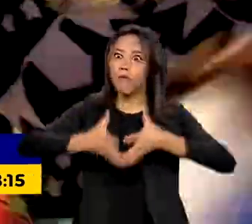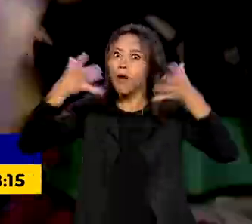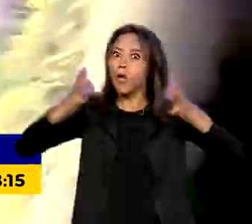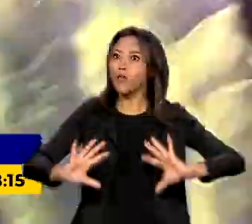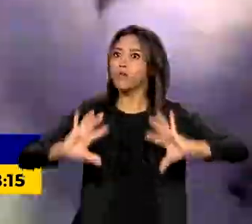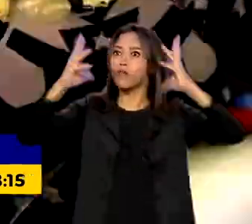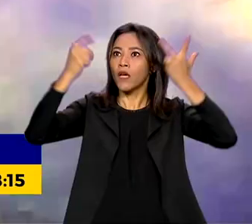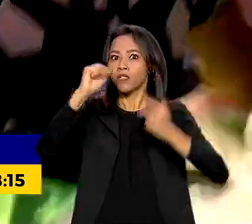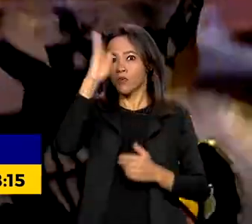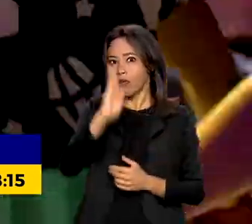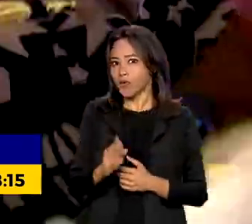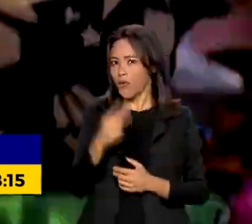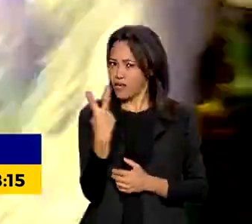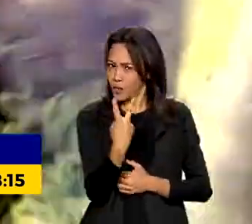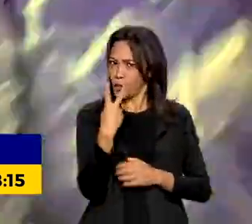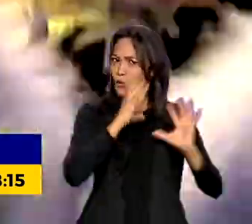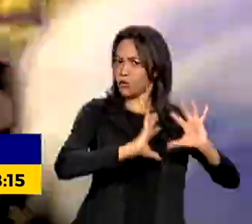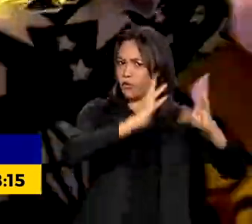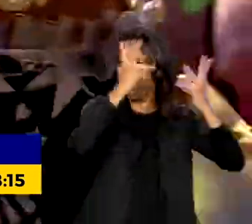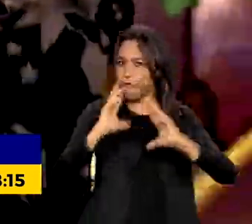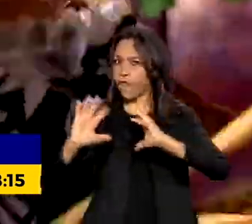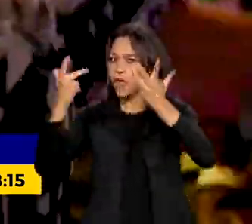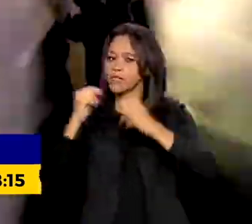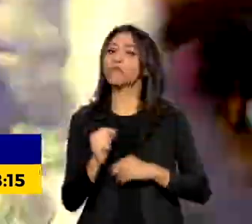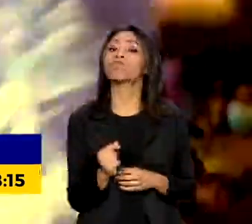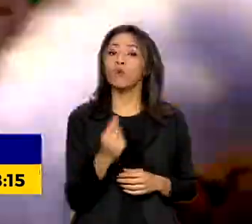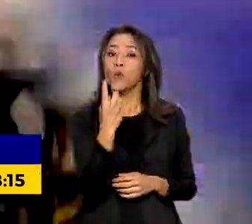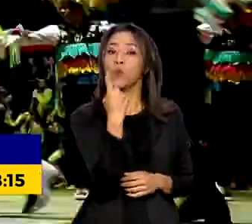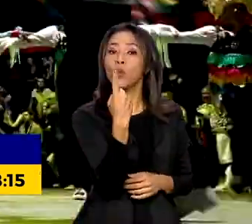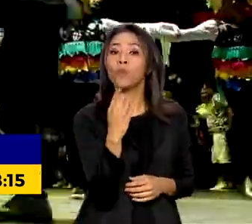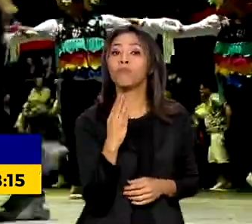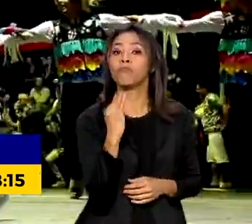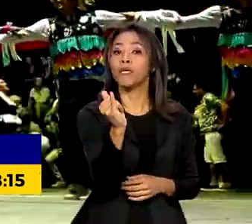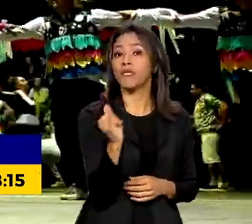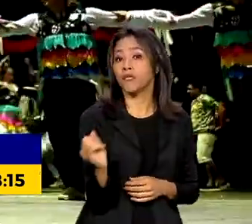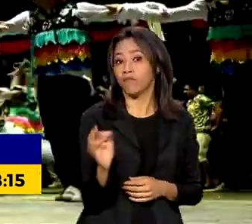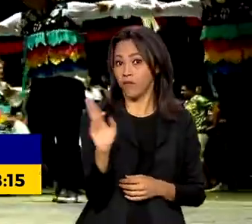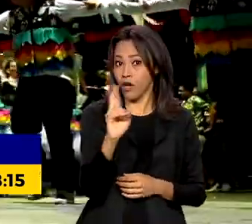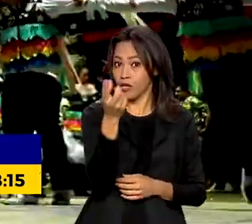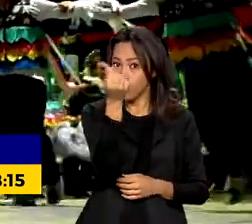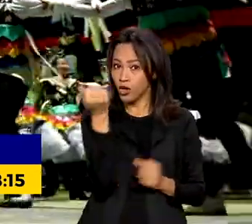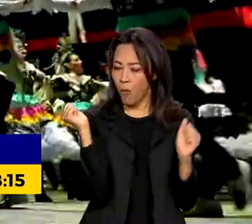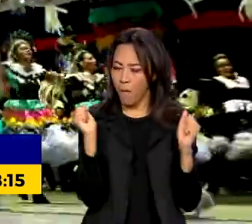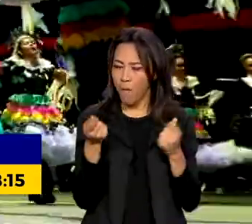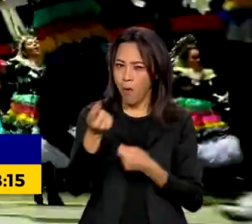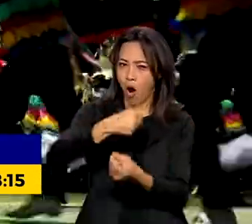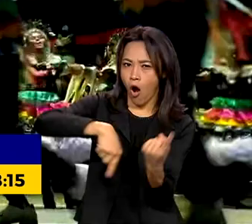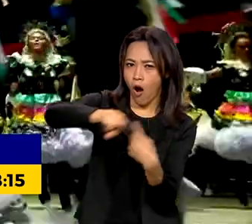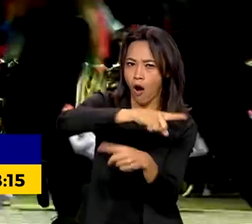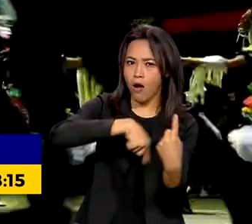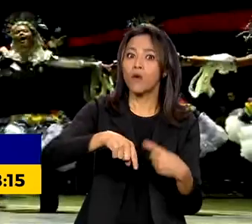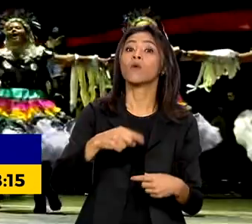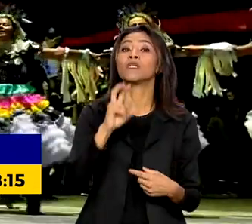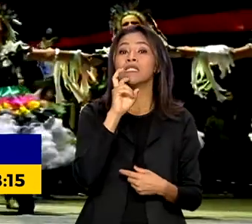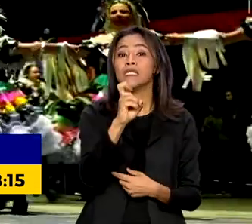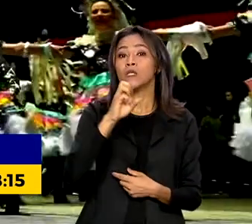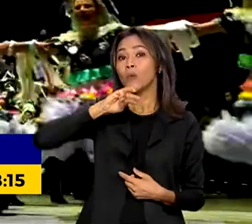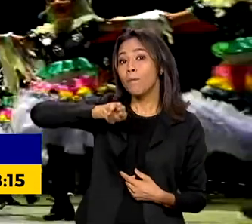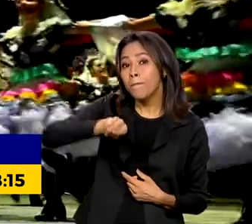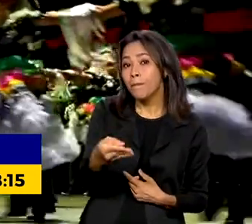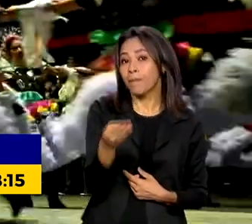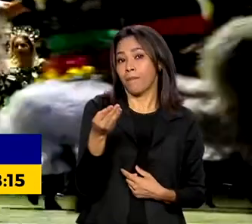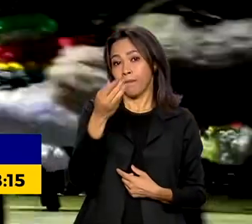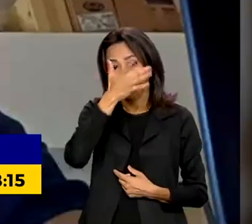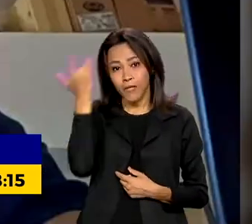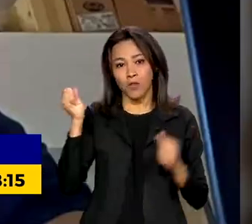Somente as duas devem movimentar mais de 1 bilhão de reais com um público maior que 5 milhões de pessoas.